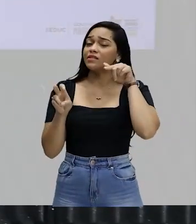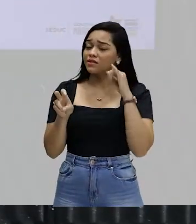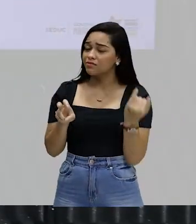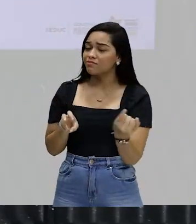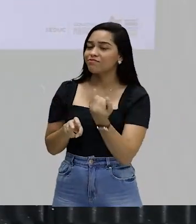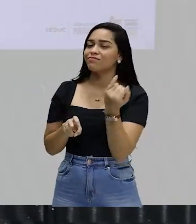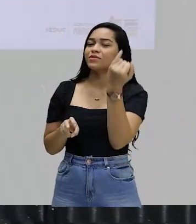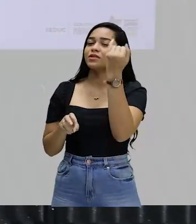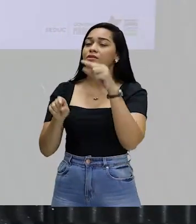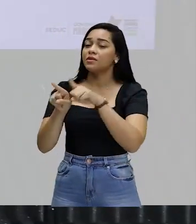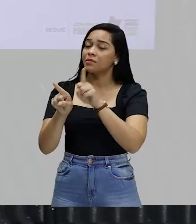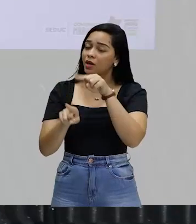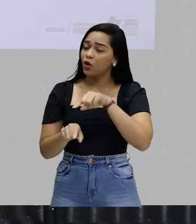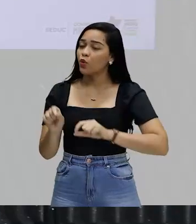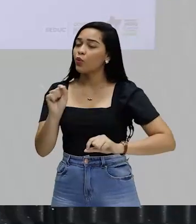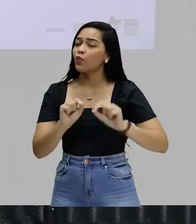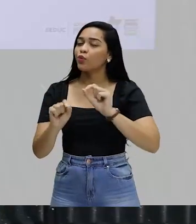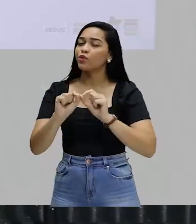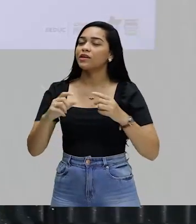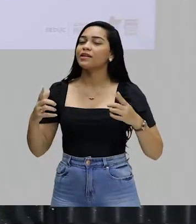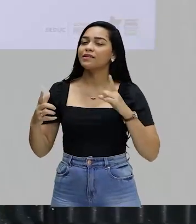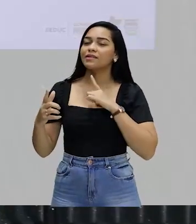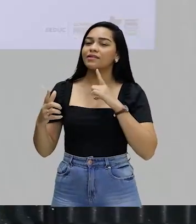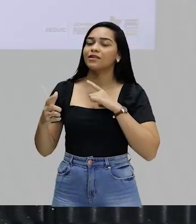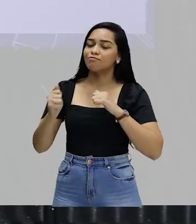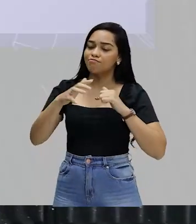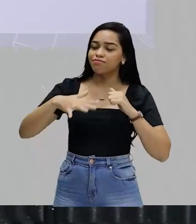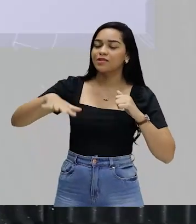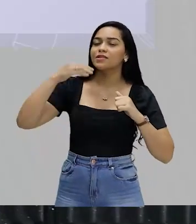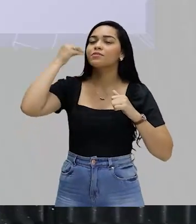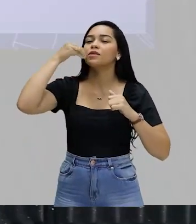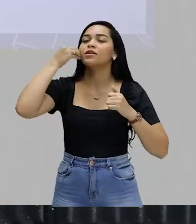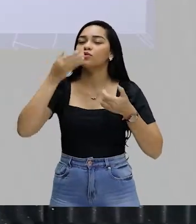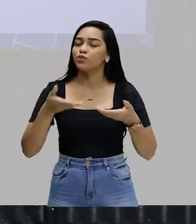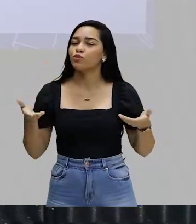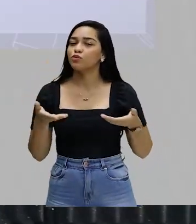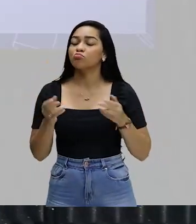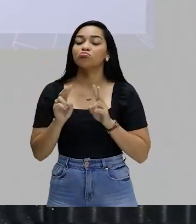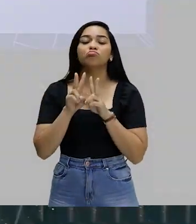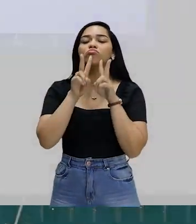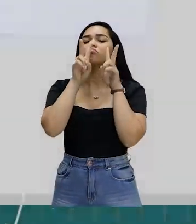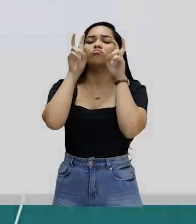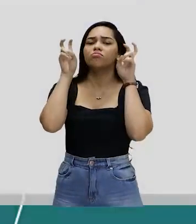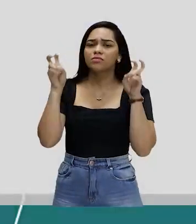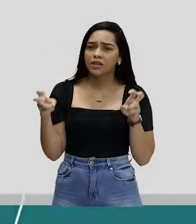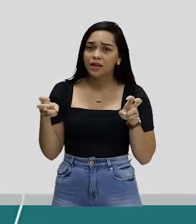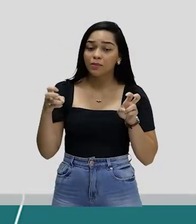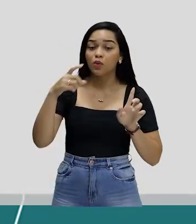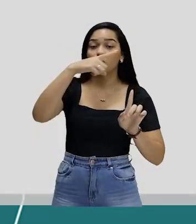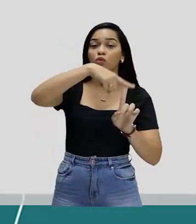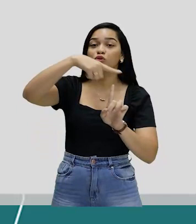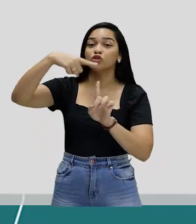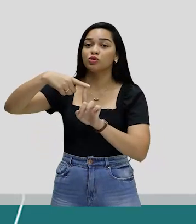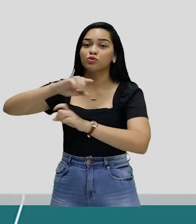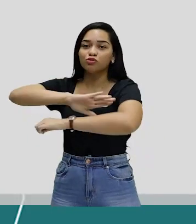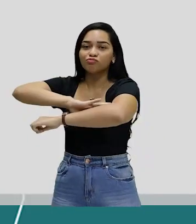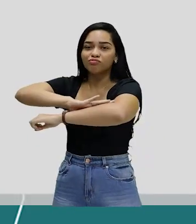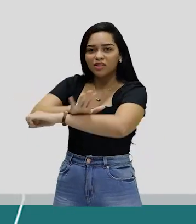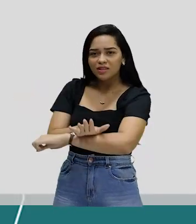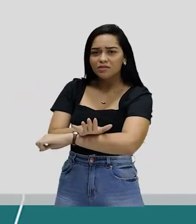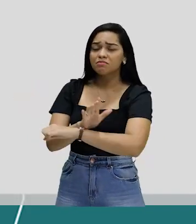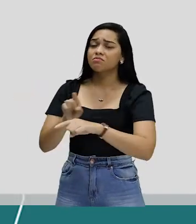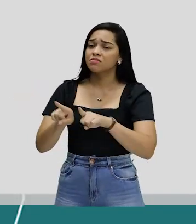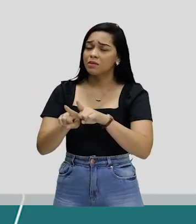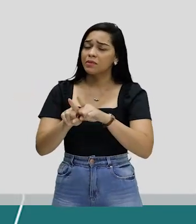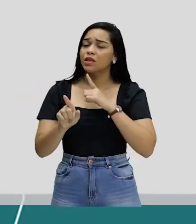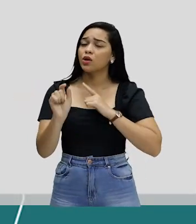muito importante e que faz parte da nossa realidade. Hoje a gente vai falar sobre tipos de racismo. A